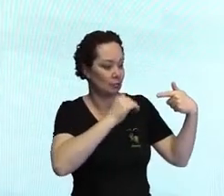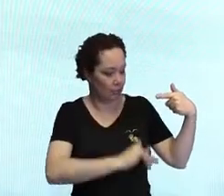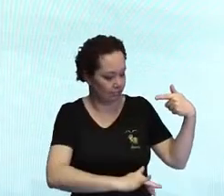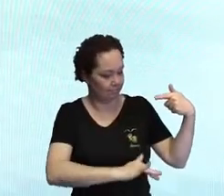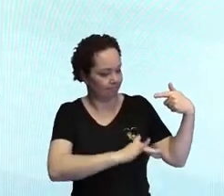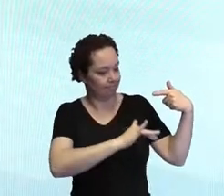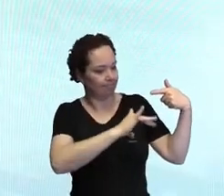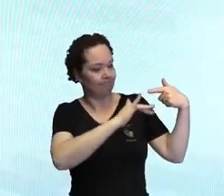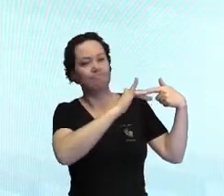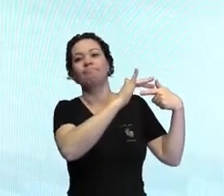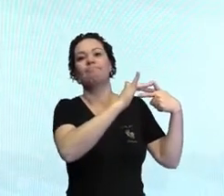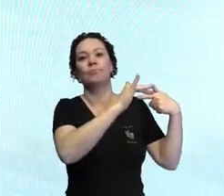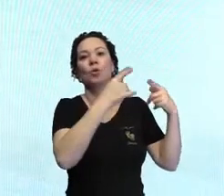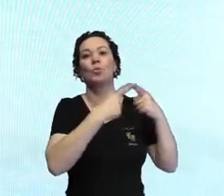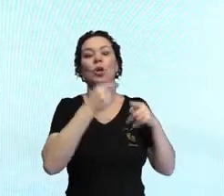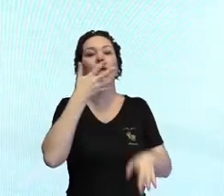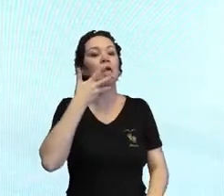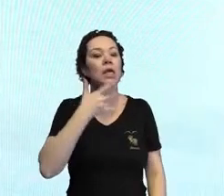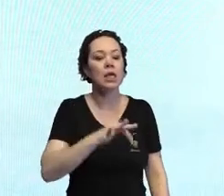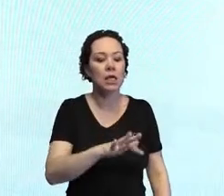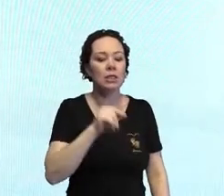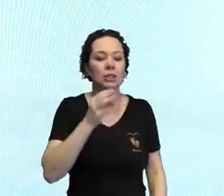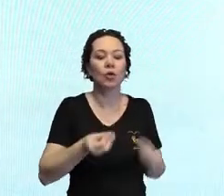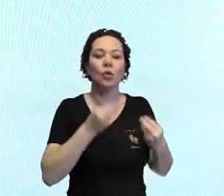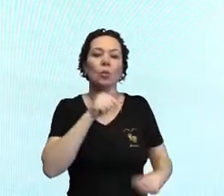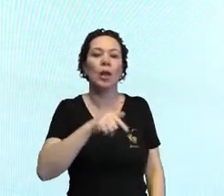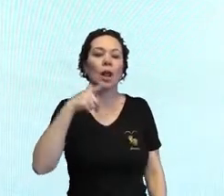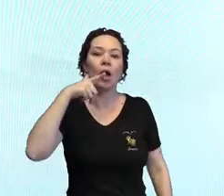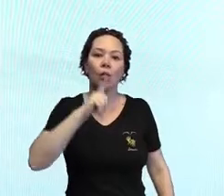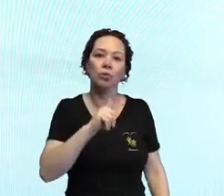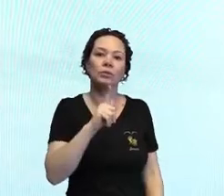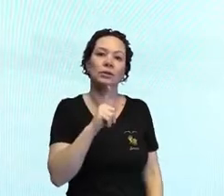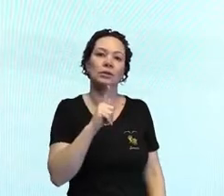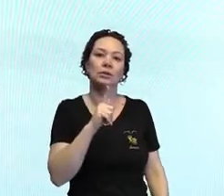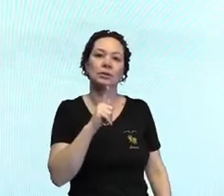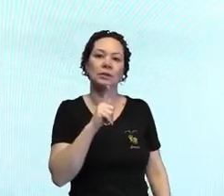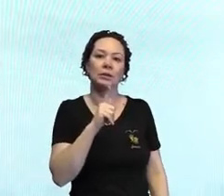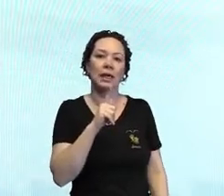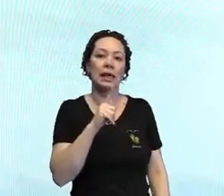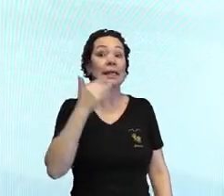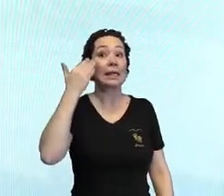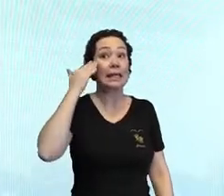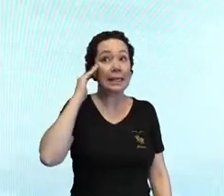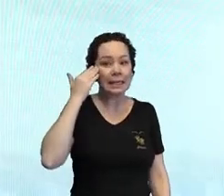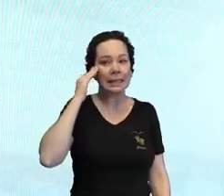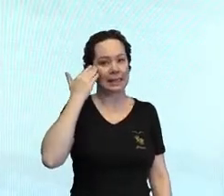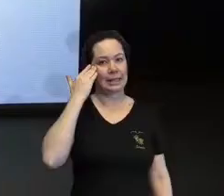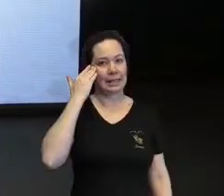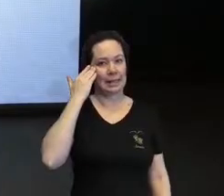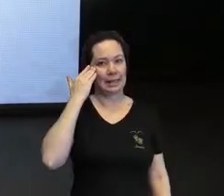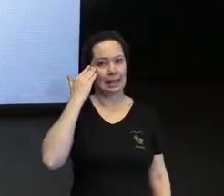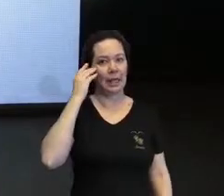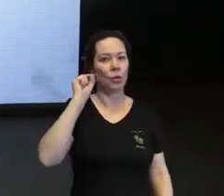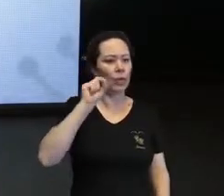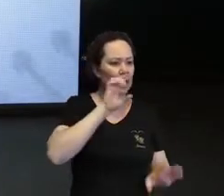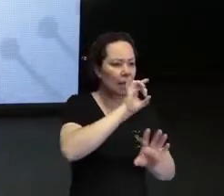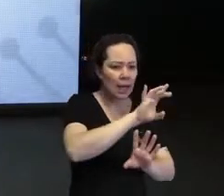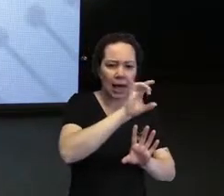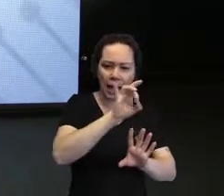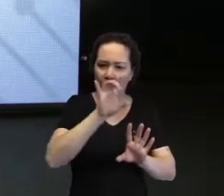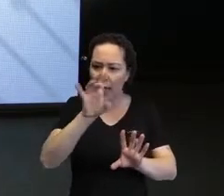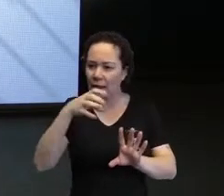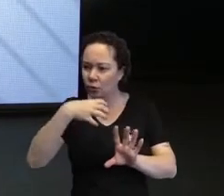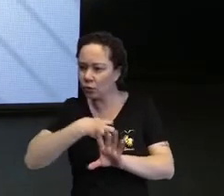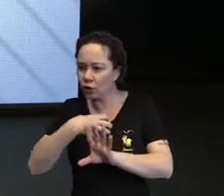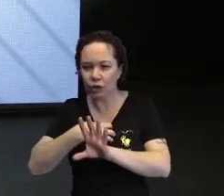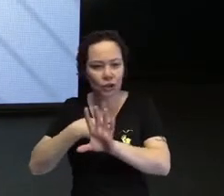Como a gente... Como as crianças conseguem lidar e entender as diferenças, né? Você por várias vezes